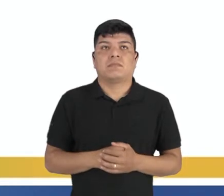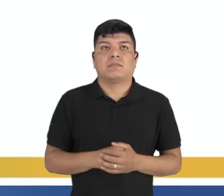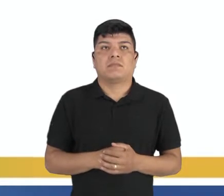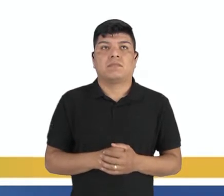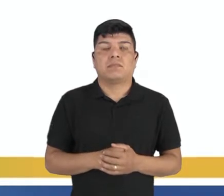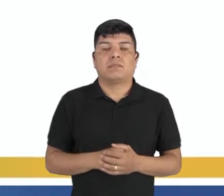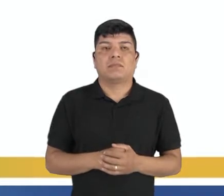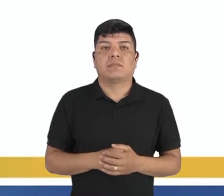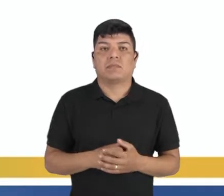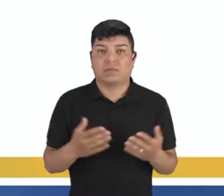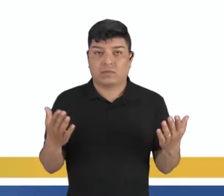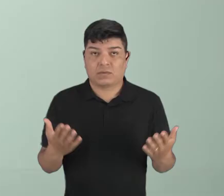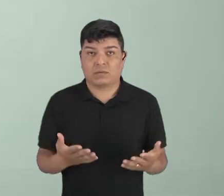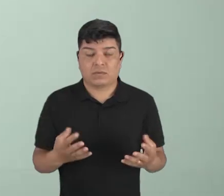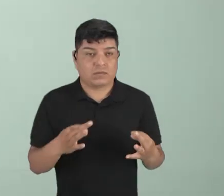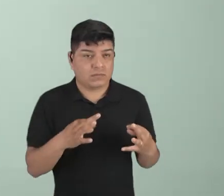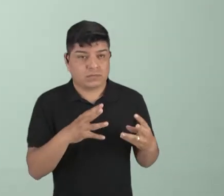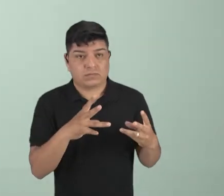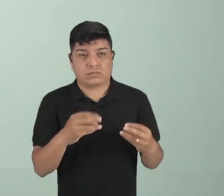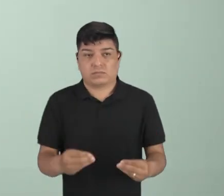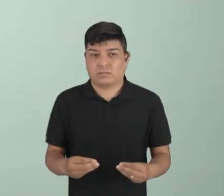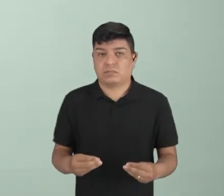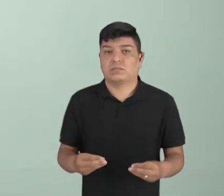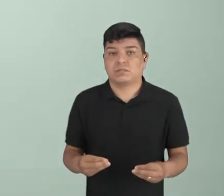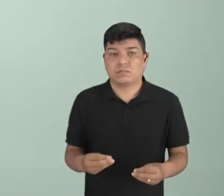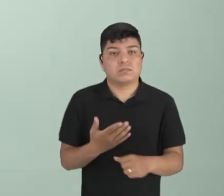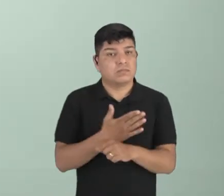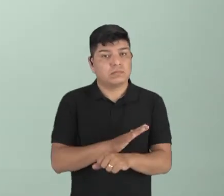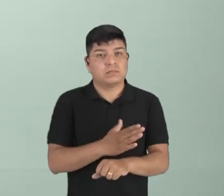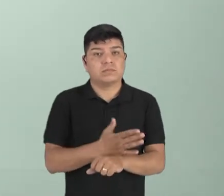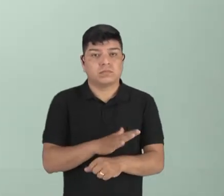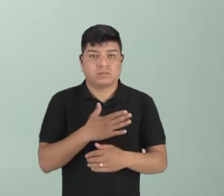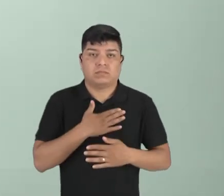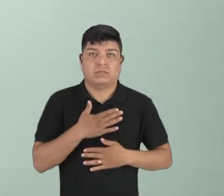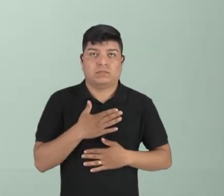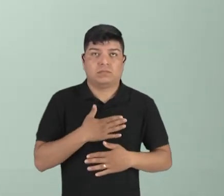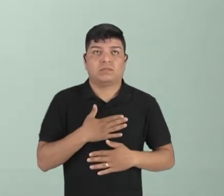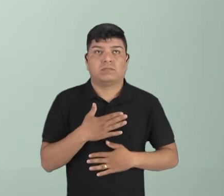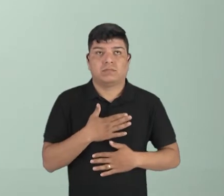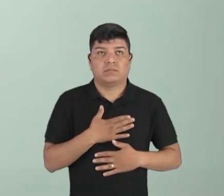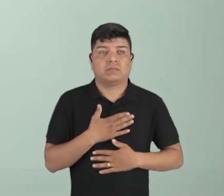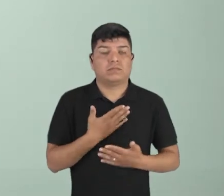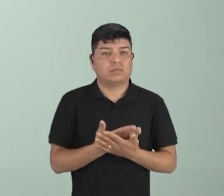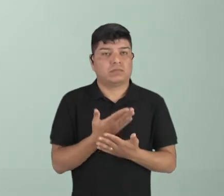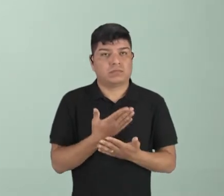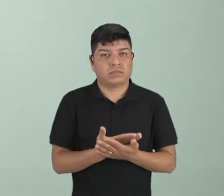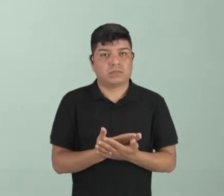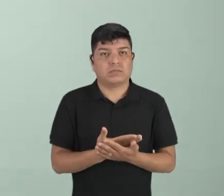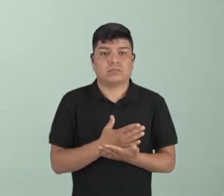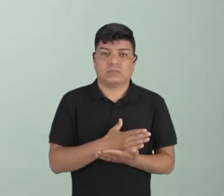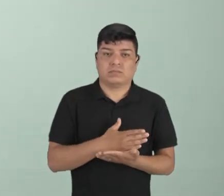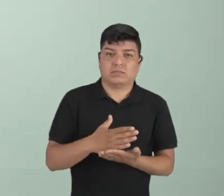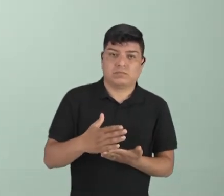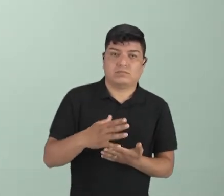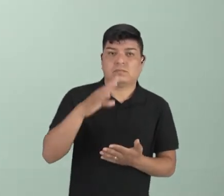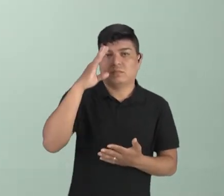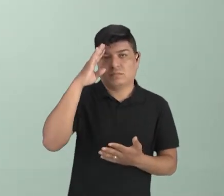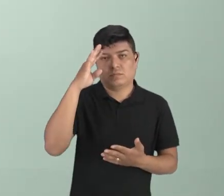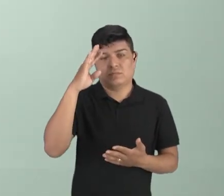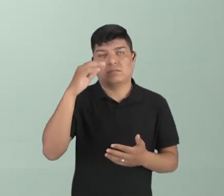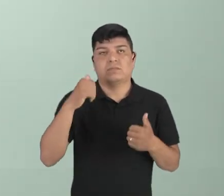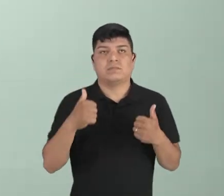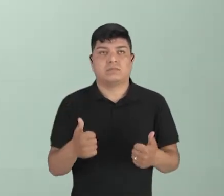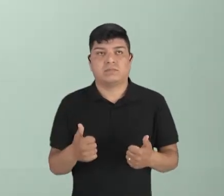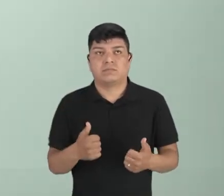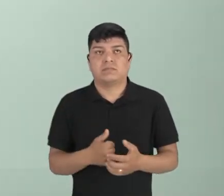vamos falar sobre todas essas práticas corporais alternativas na aula de hoje, começando pela meditação, tá?